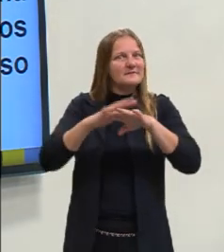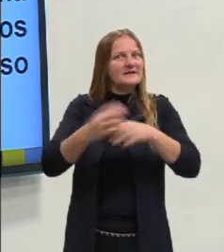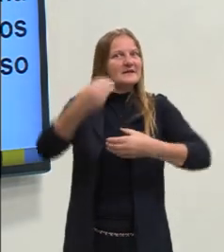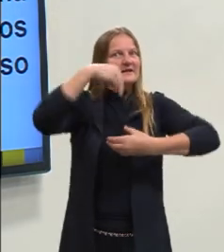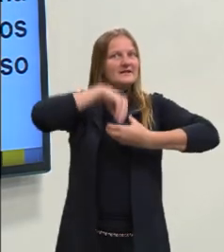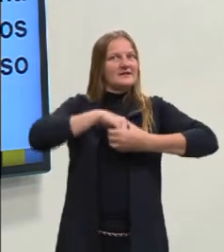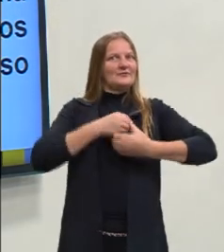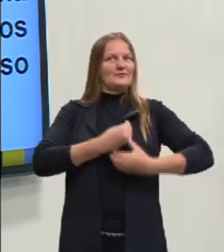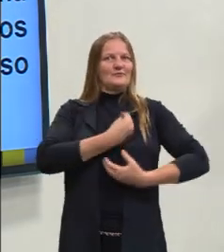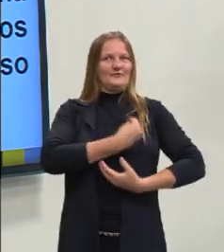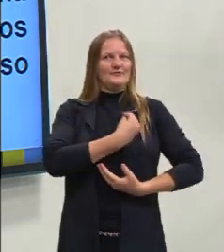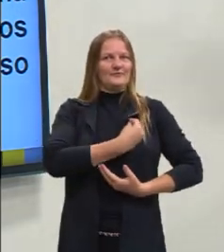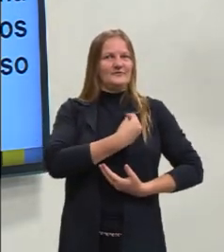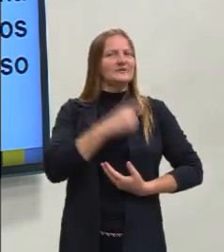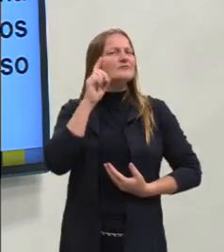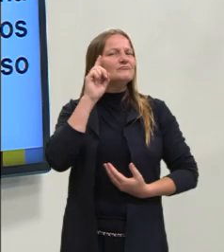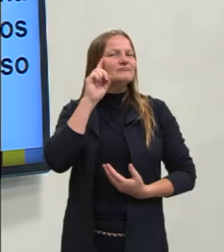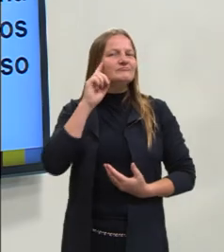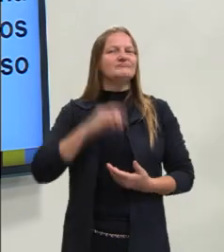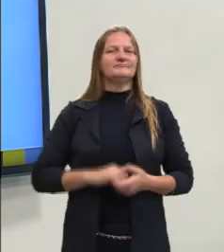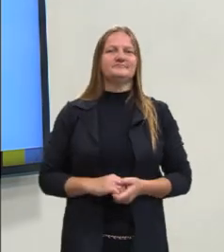tão associada ao nosso dia a dia.